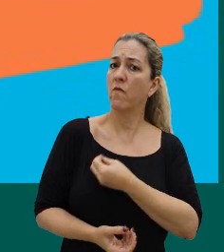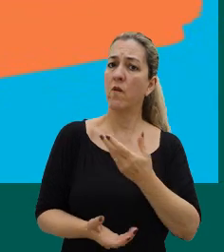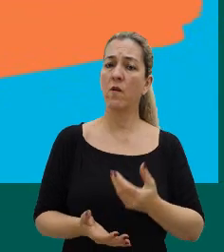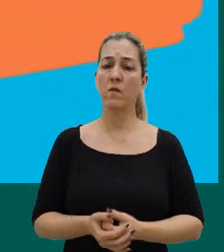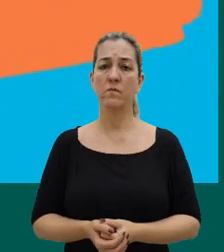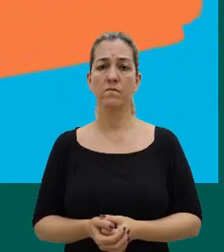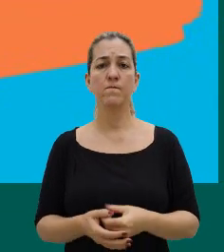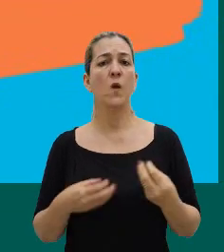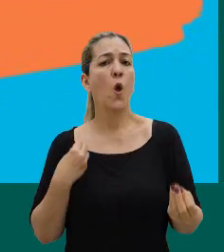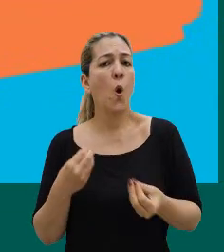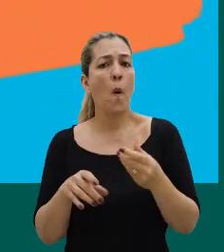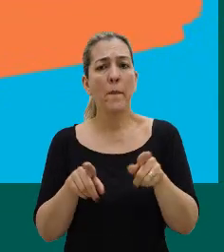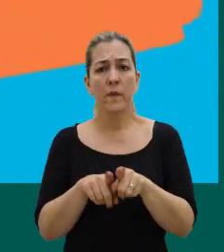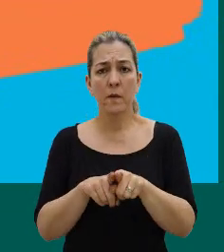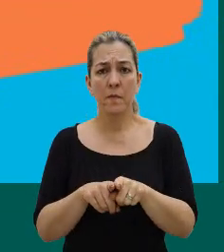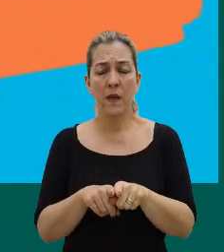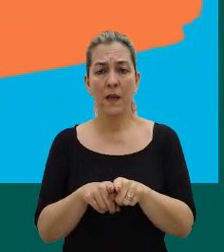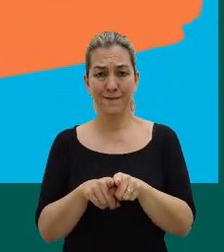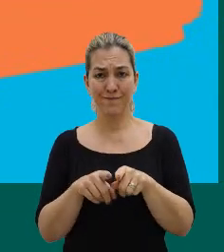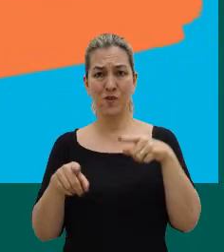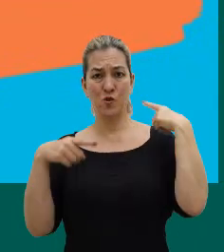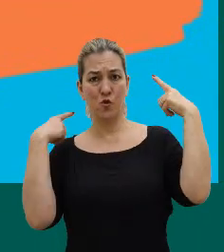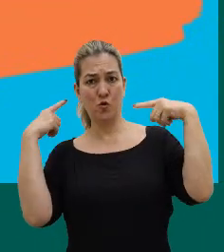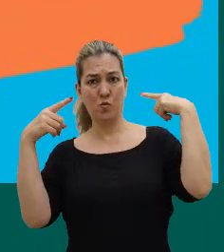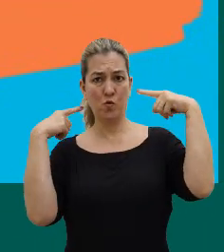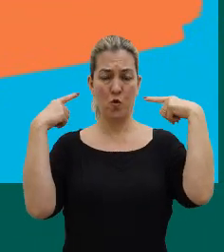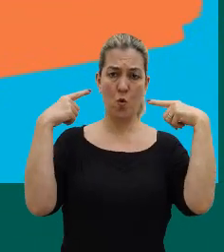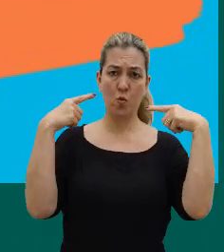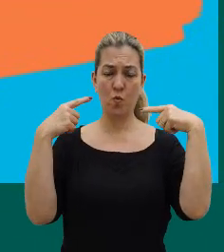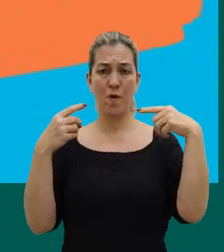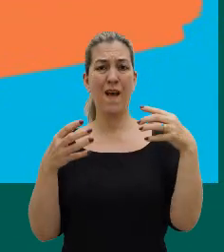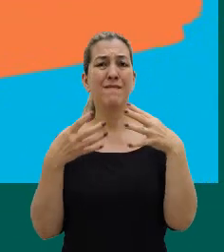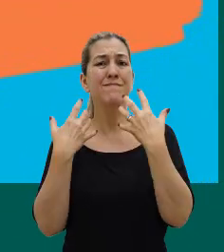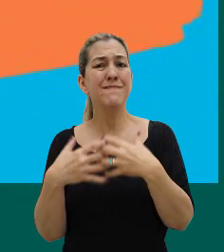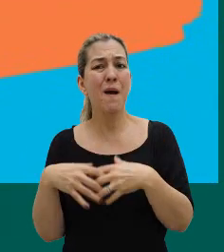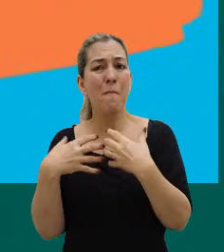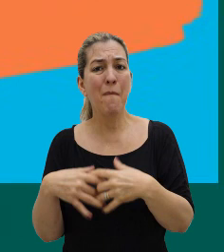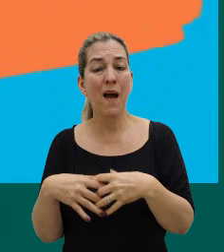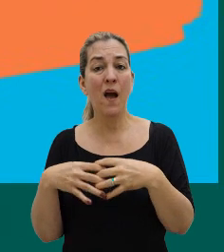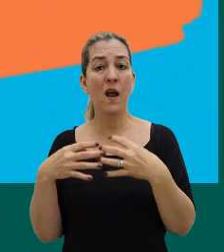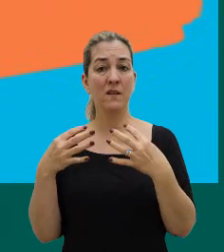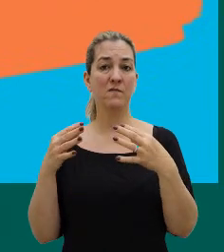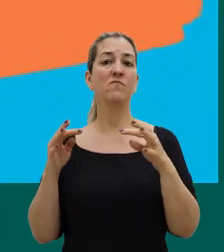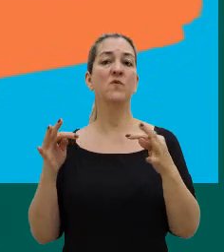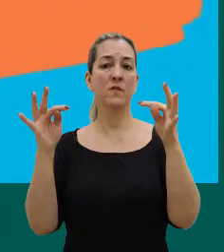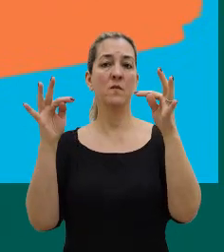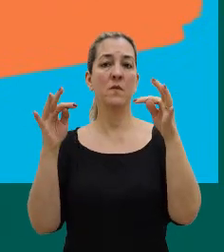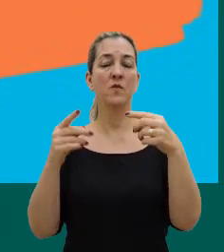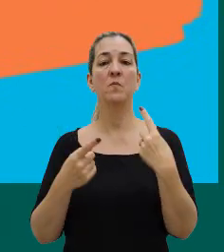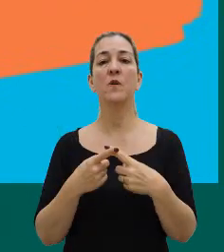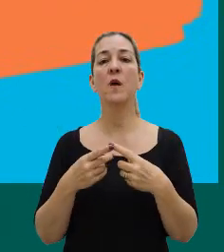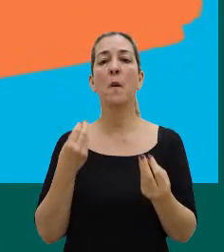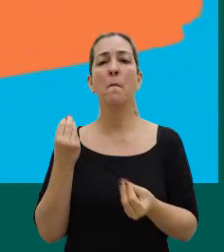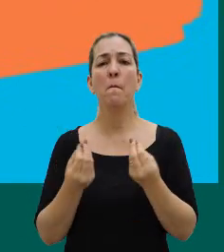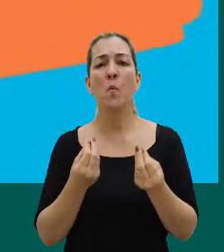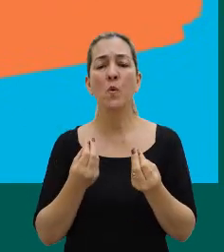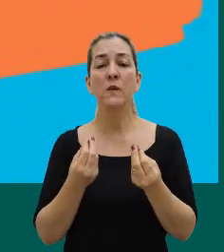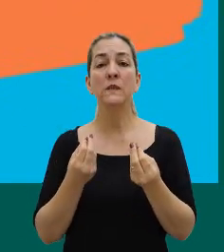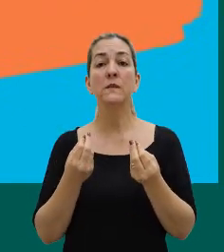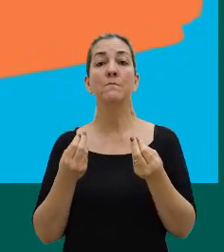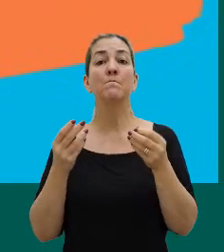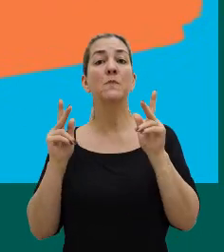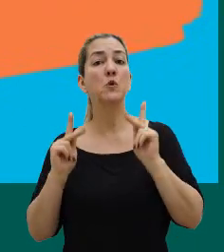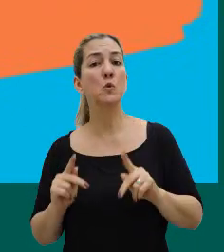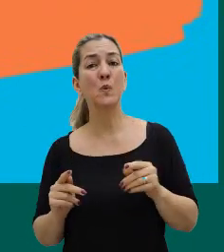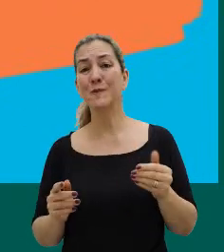E como também esse estigma de louco atrapalha, né, os tratamentos, porque muitas pessoas não chegam a um atendimento psicológico